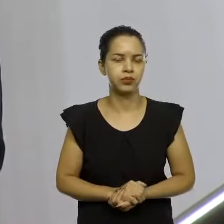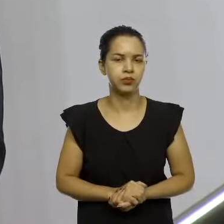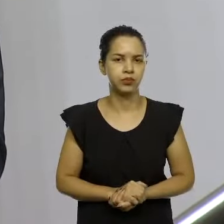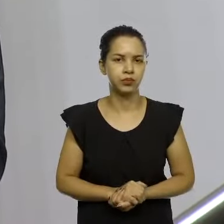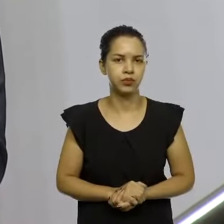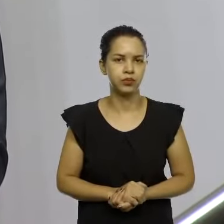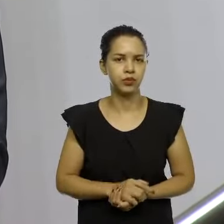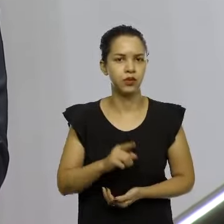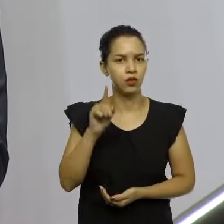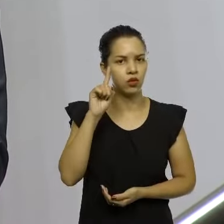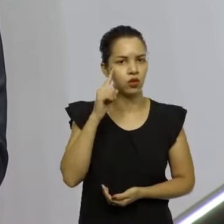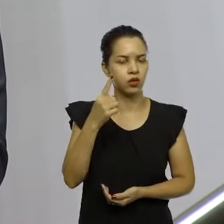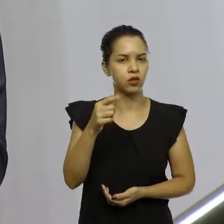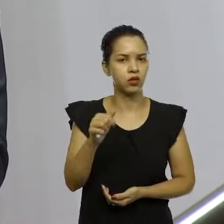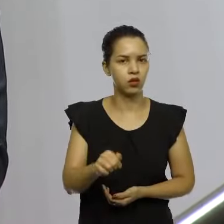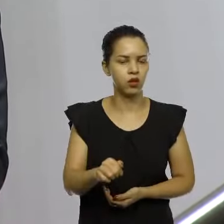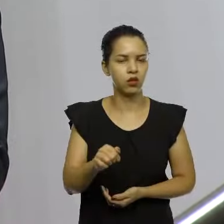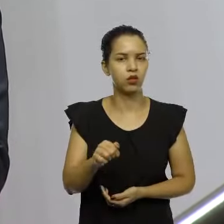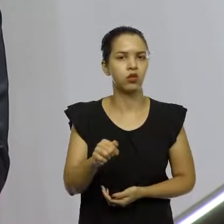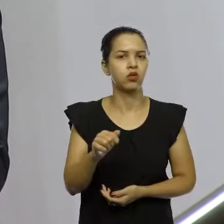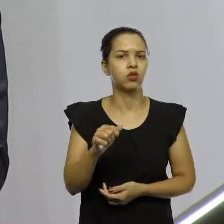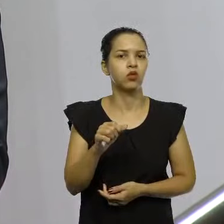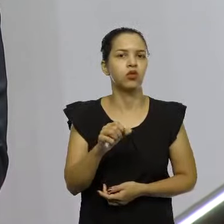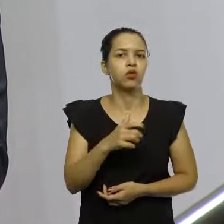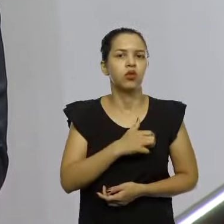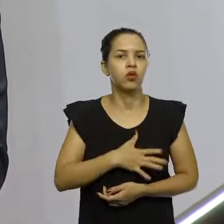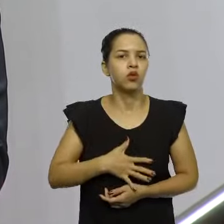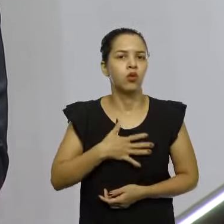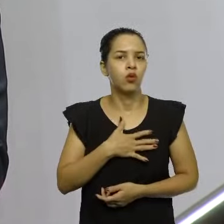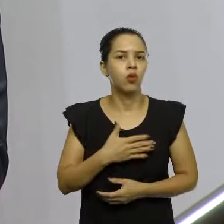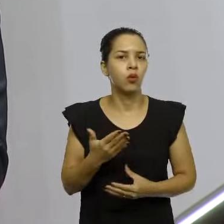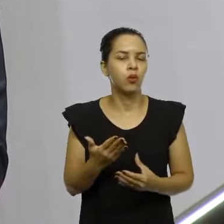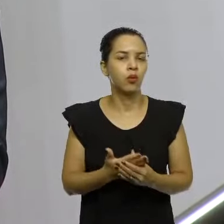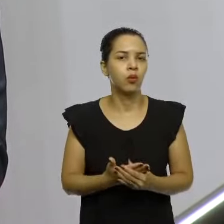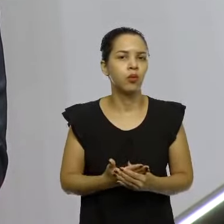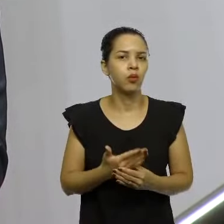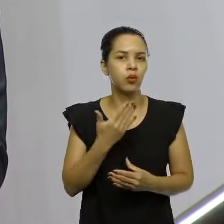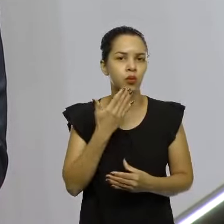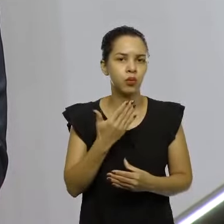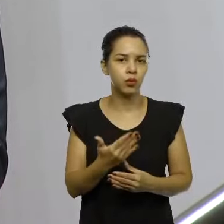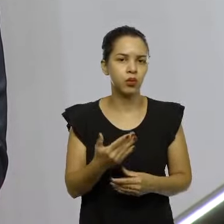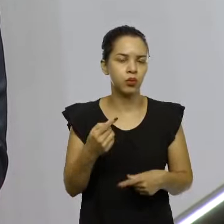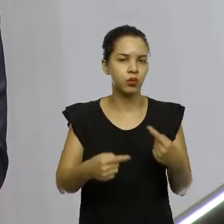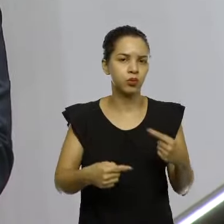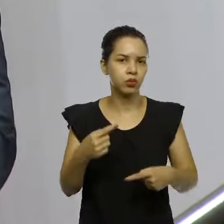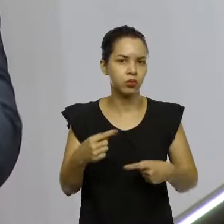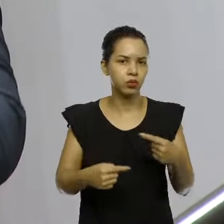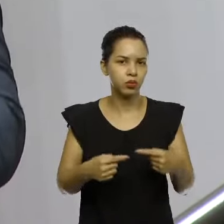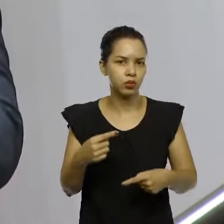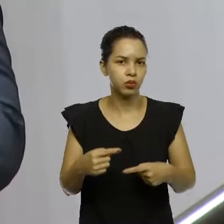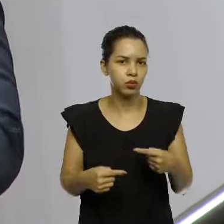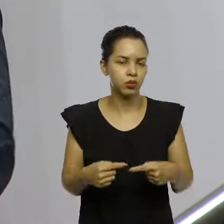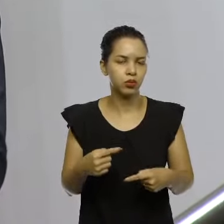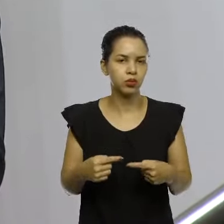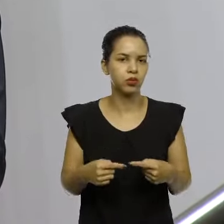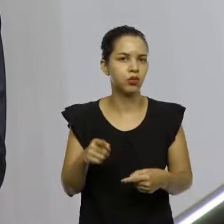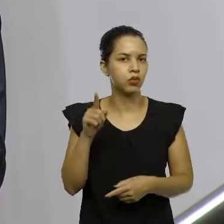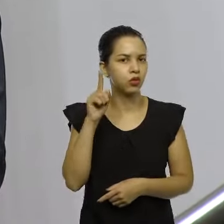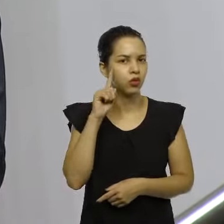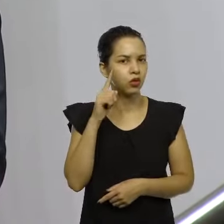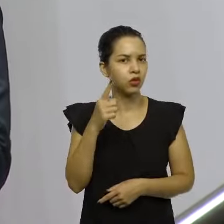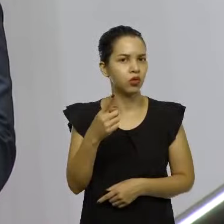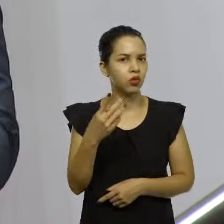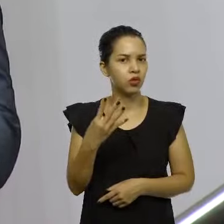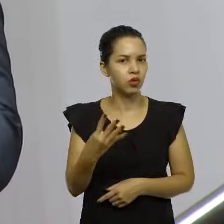No dia 17 de junho de 2021, protocolado o requerimento da CCJ, solicitando a deliberação do parecer. Dia 14 de junho de